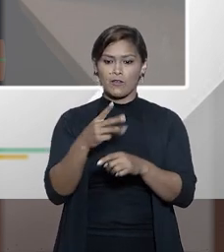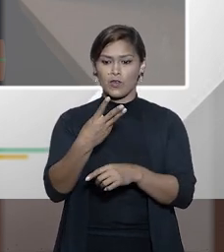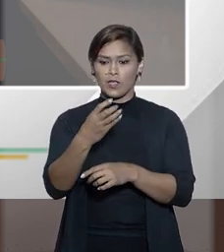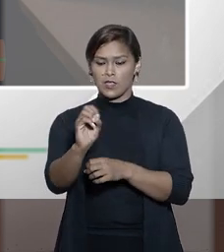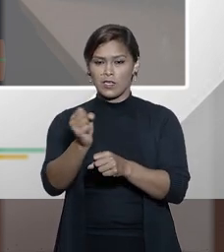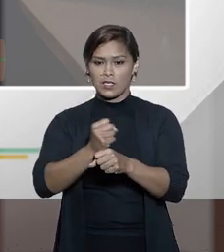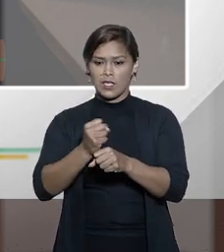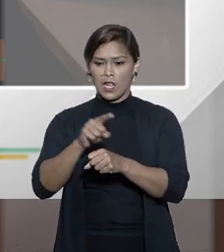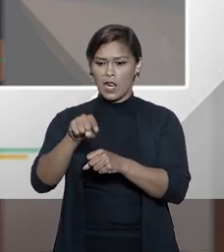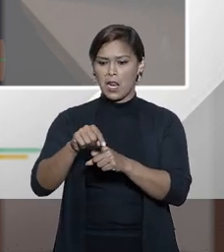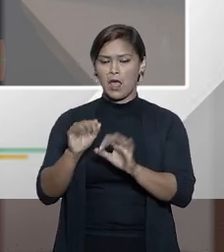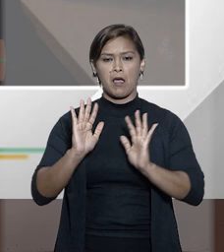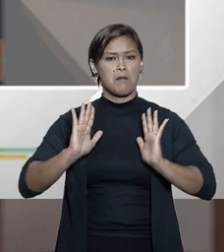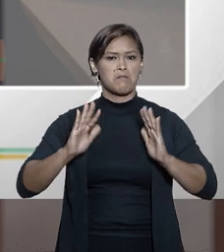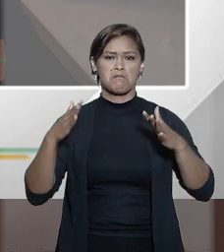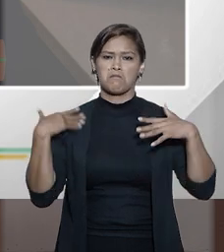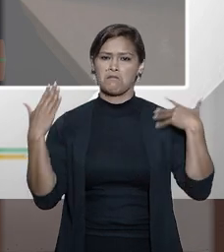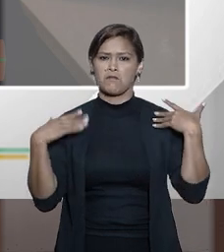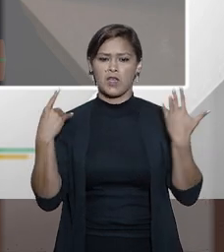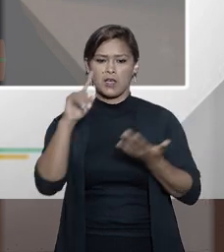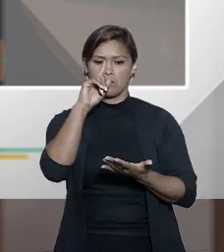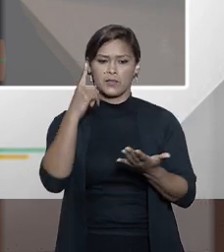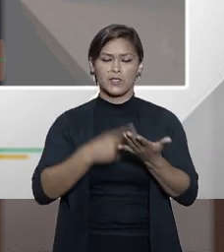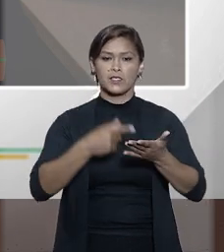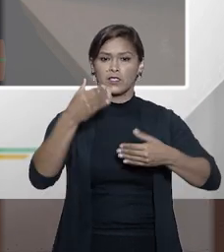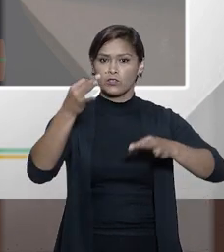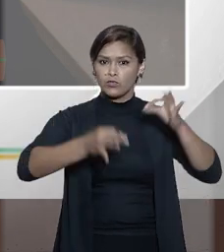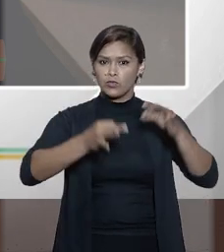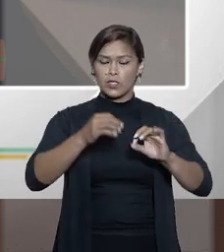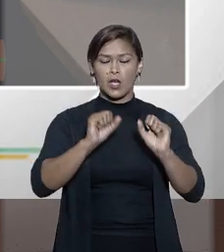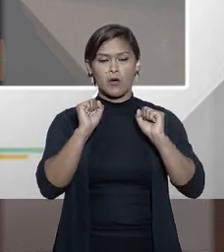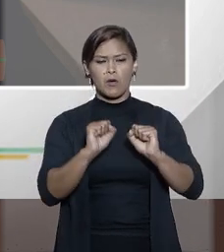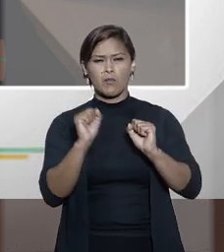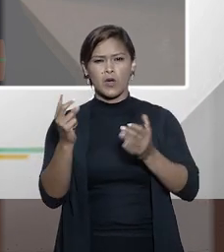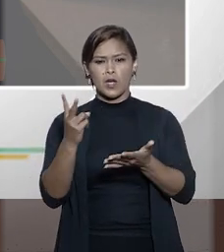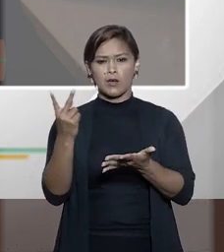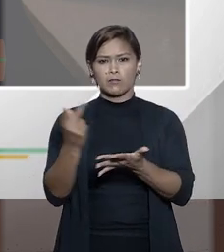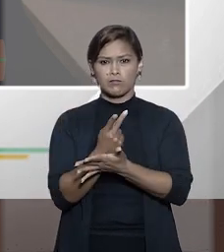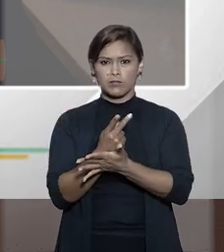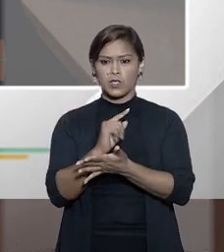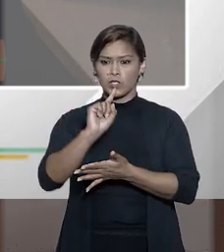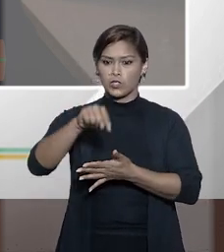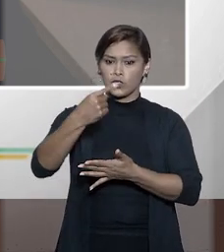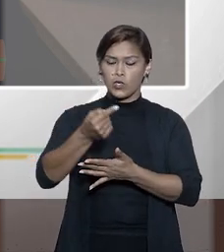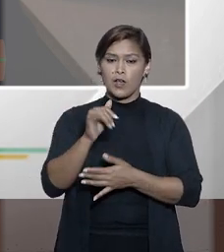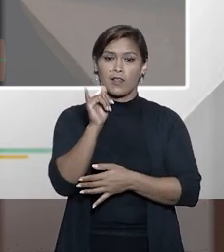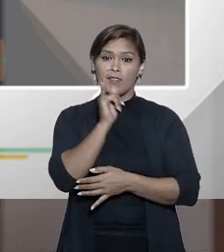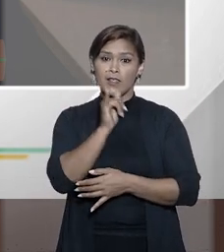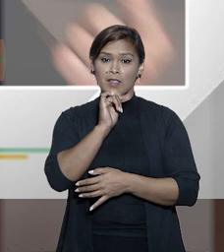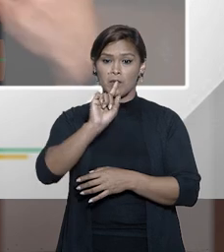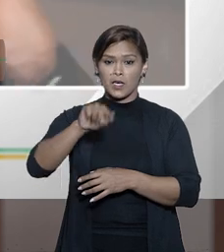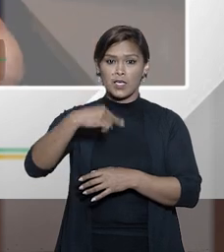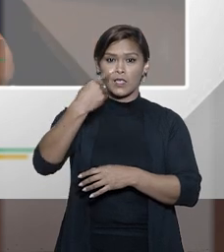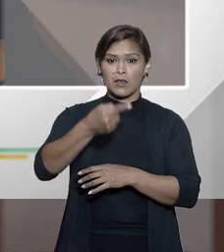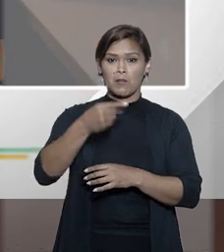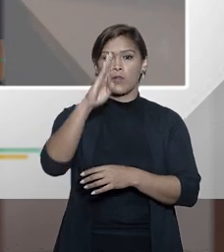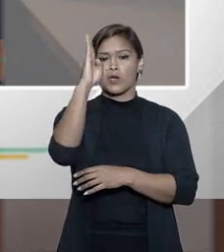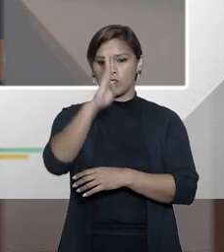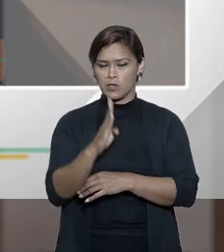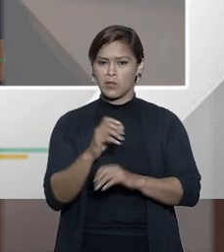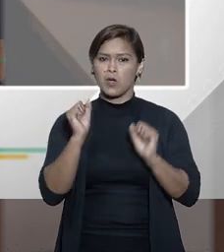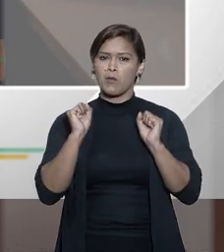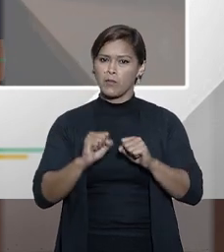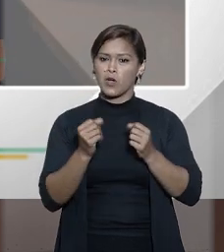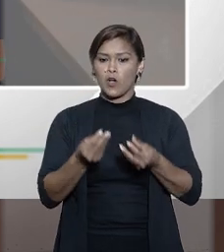ficou 30 anos impunha lá a decisão já transitada em julgado só pode ser executada na Alemanha depois que o Brasil